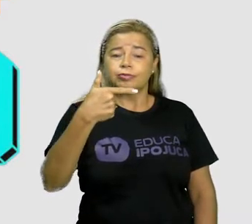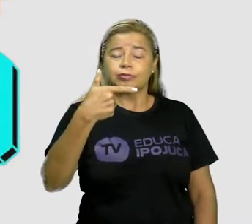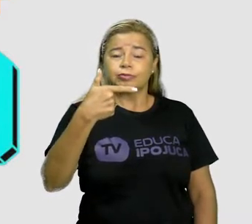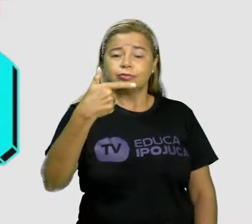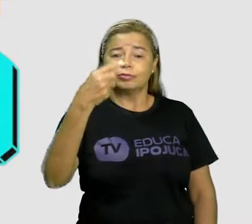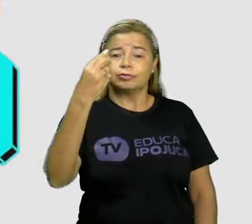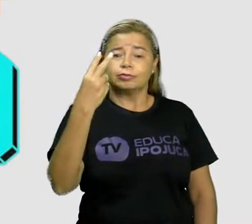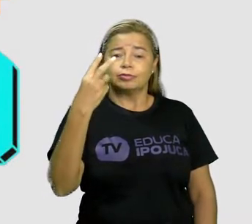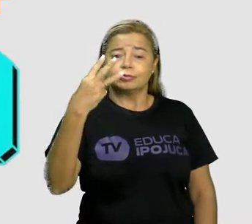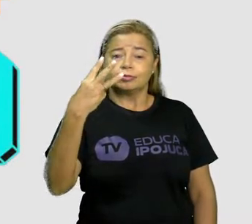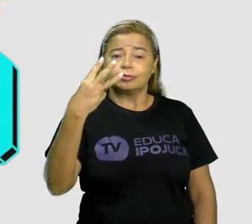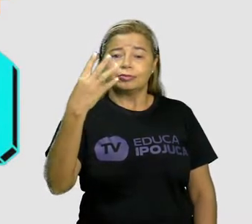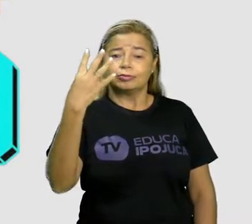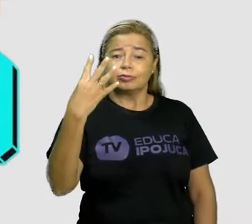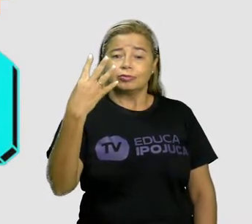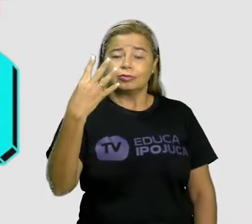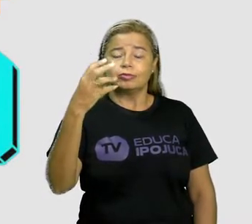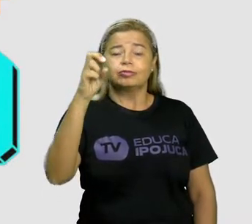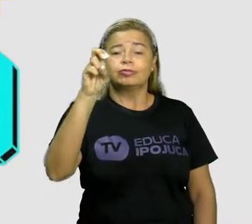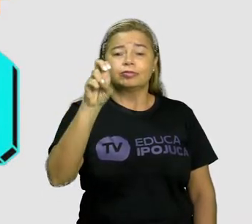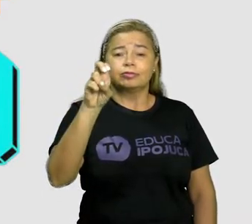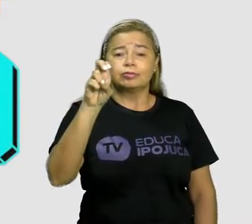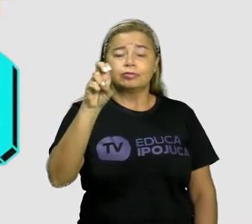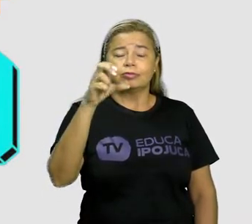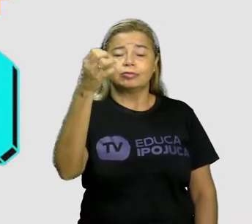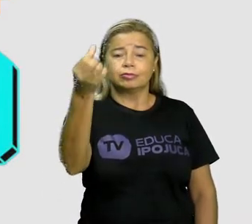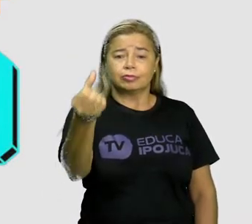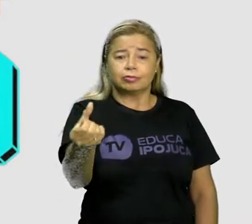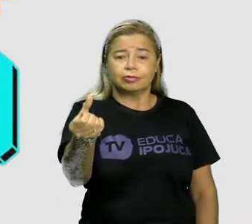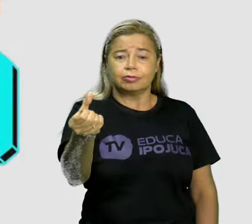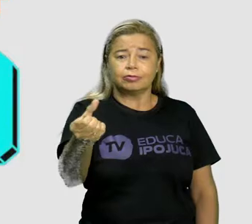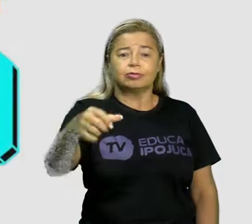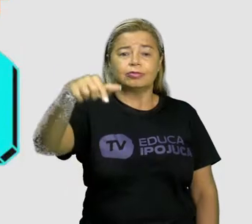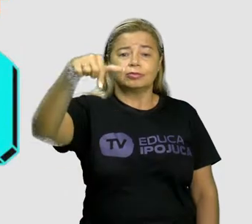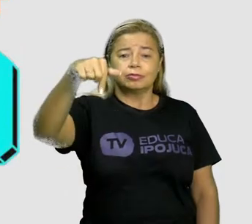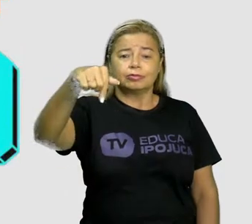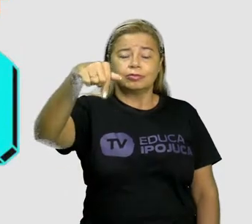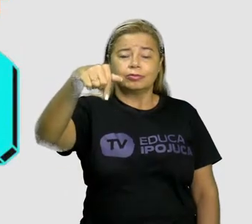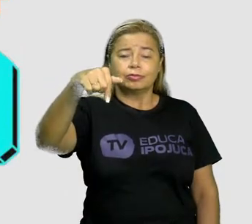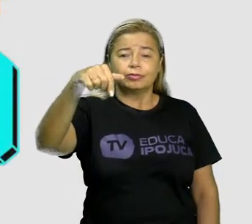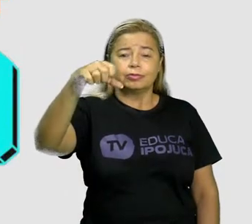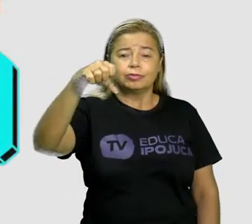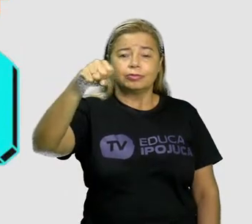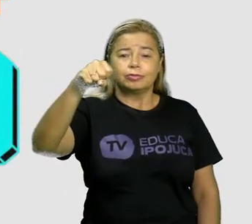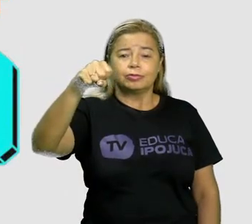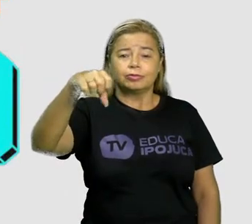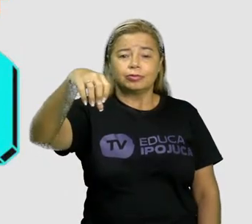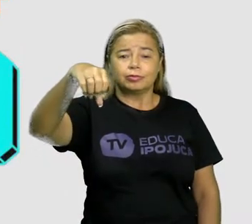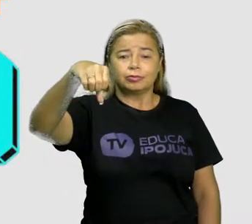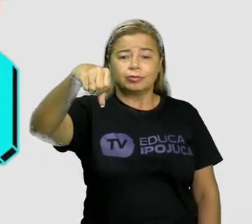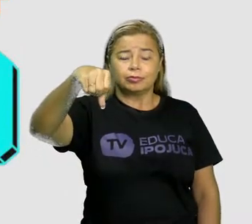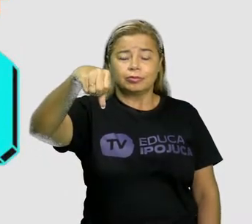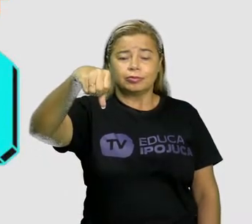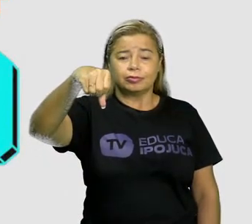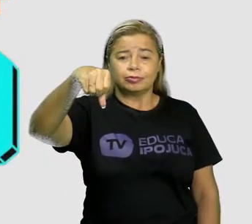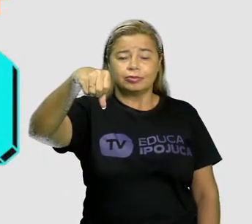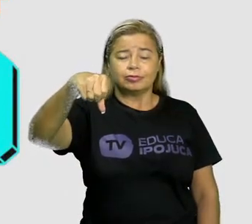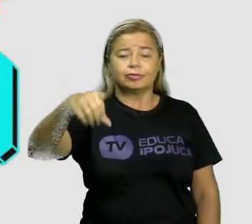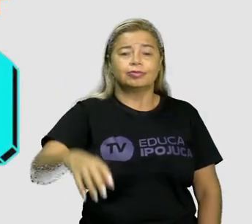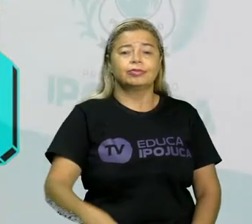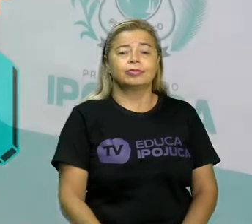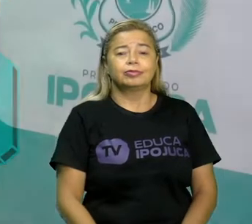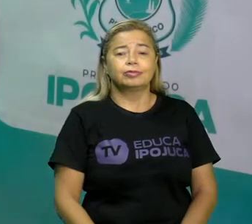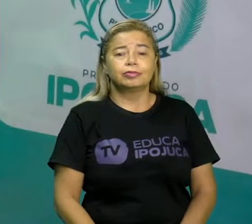dois, três, quatro, cinco, seis, sete, oito e nove.